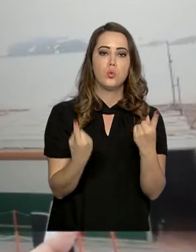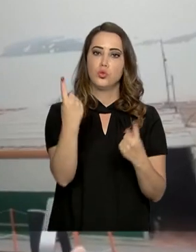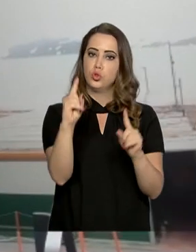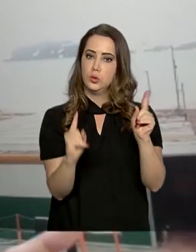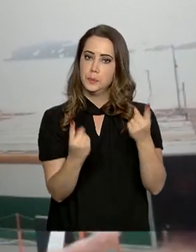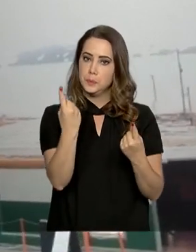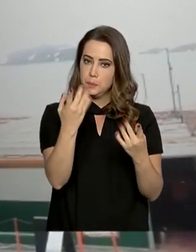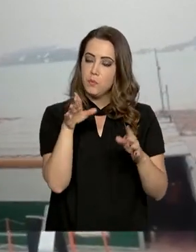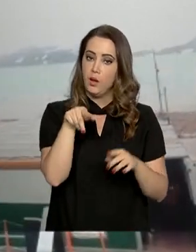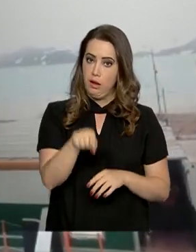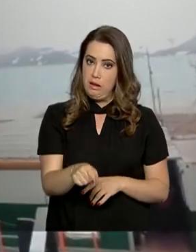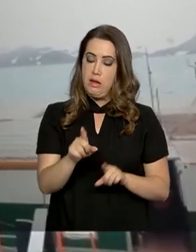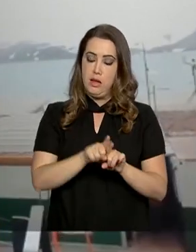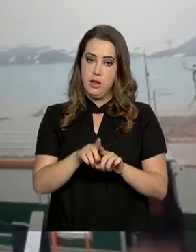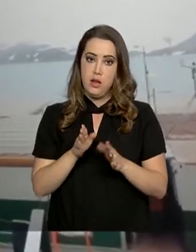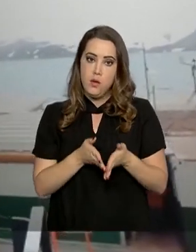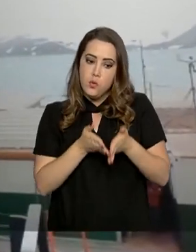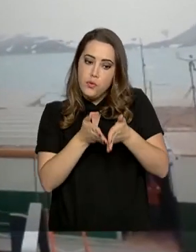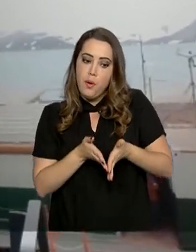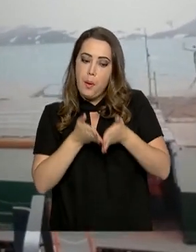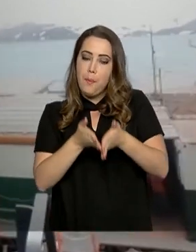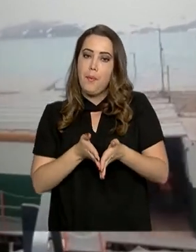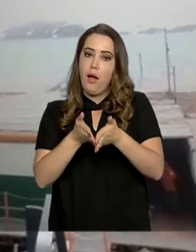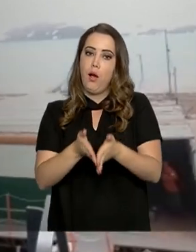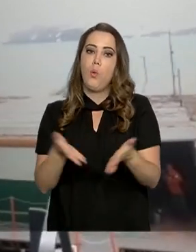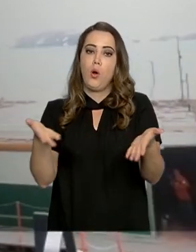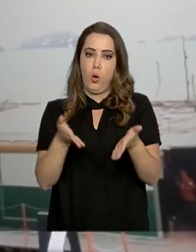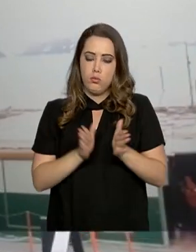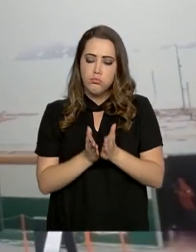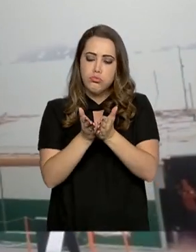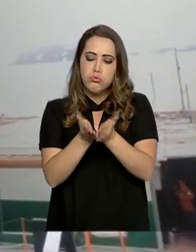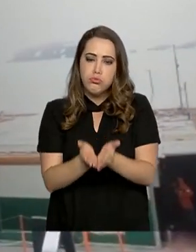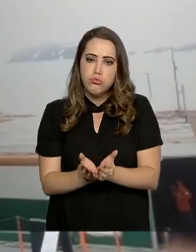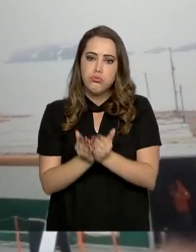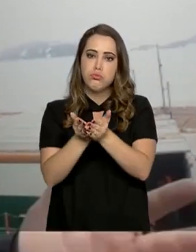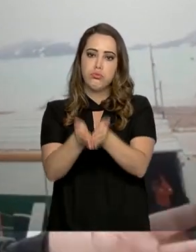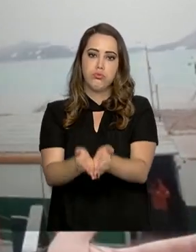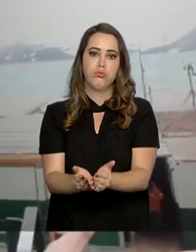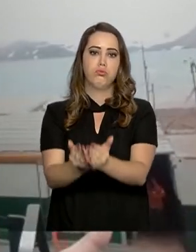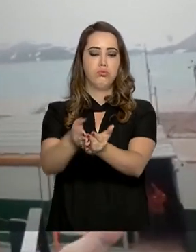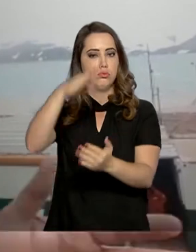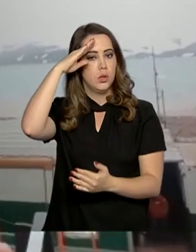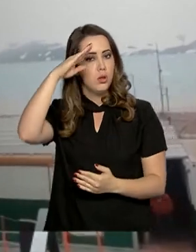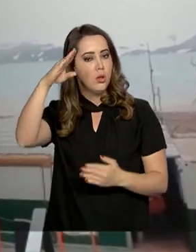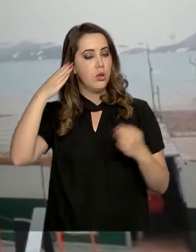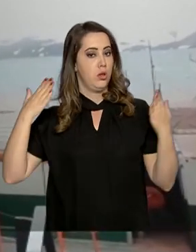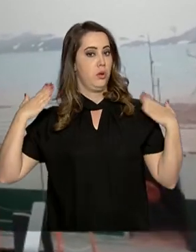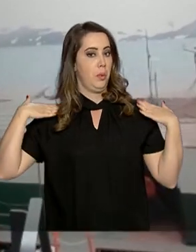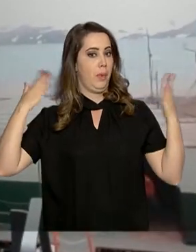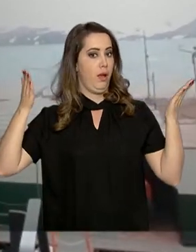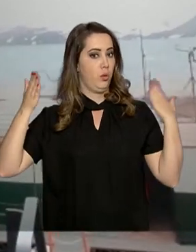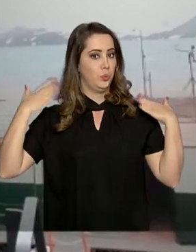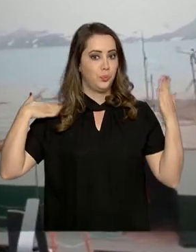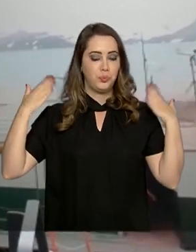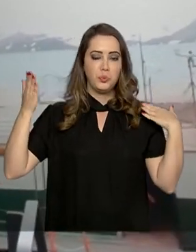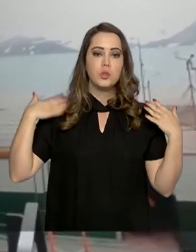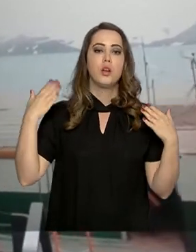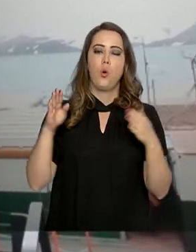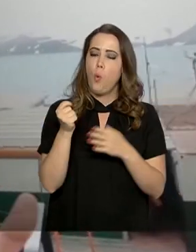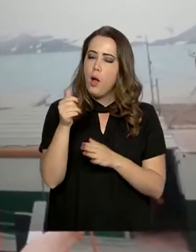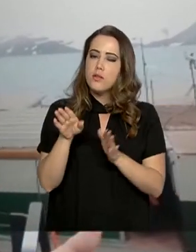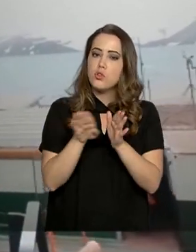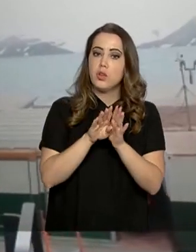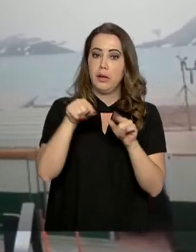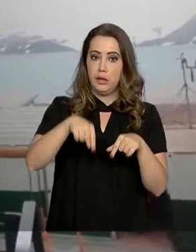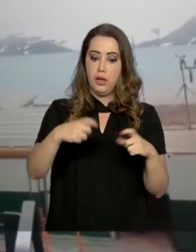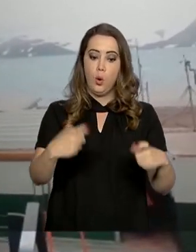Hamilton Mourão embarcou depois no navio Almirante Maximiano da Marinha do Brasil e está se deslocando aqui para a Estação Comandante Ferraz,